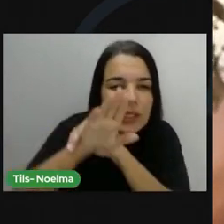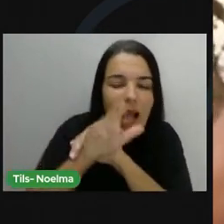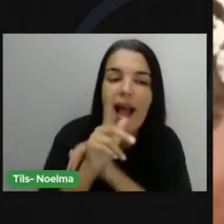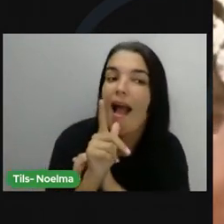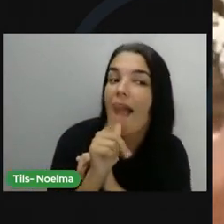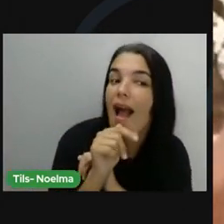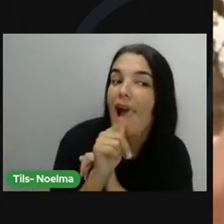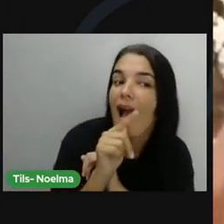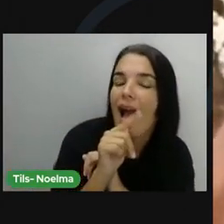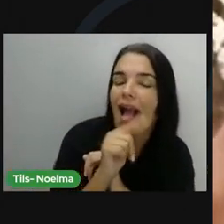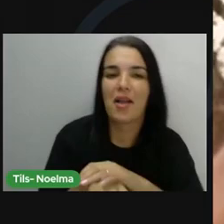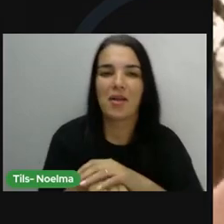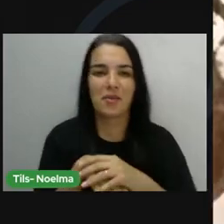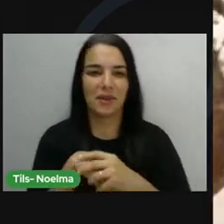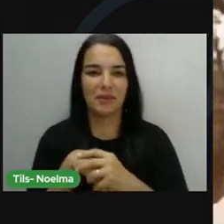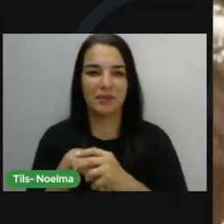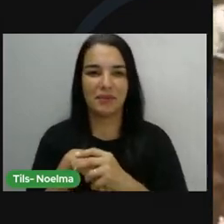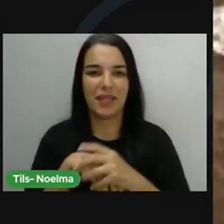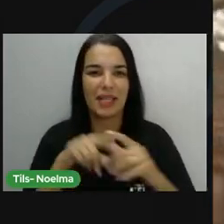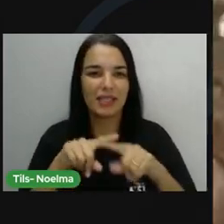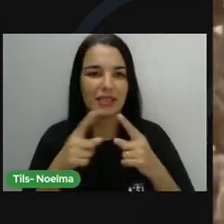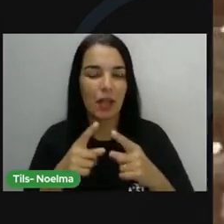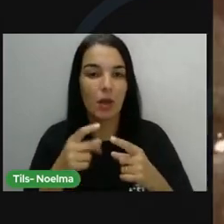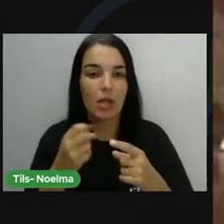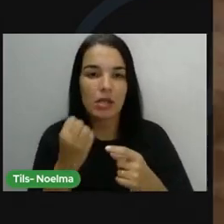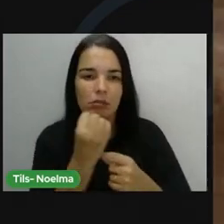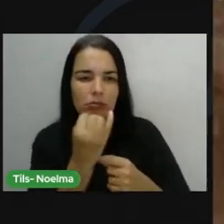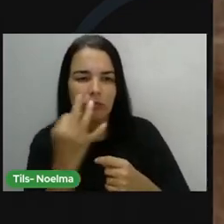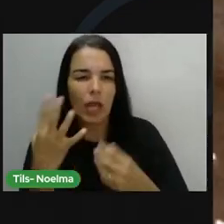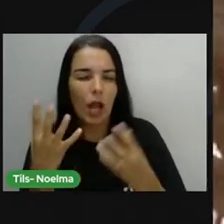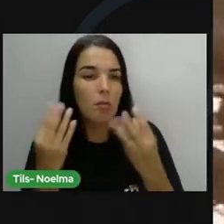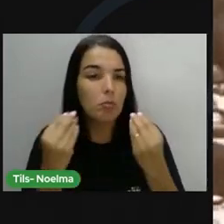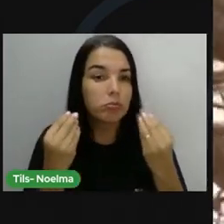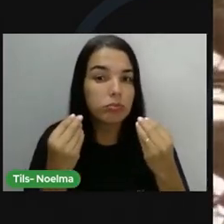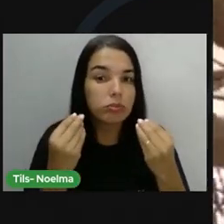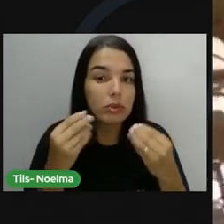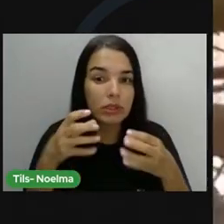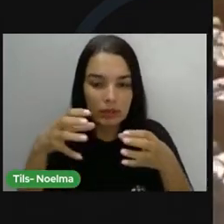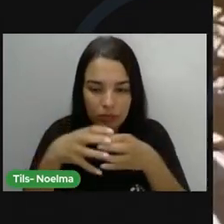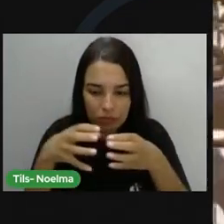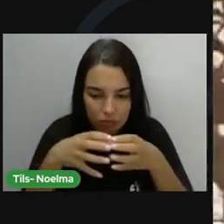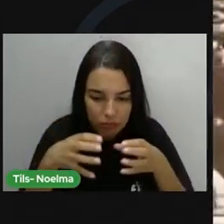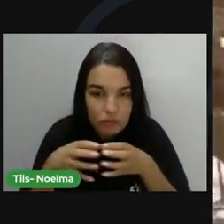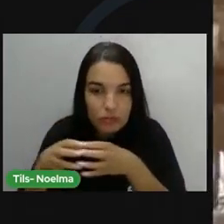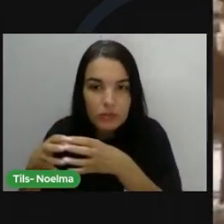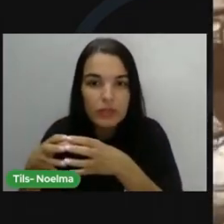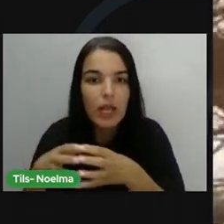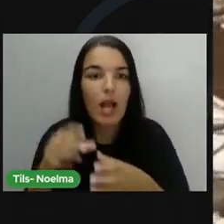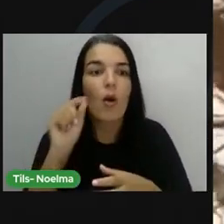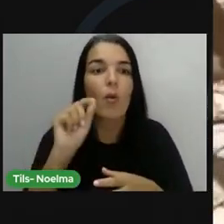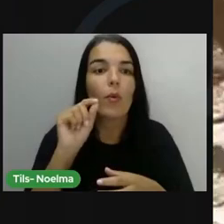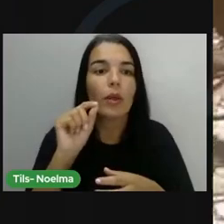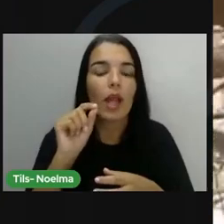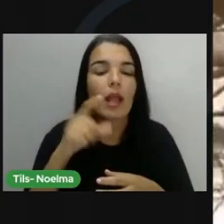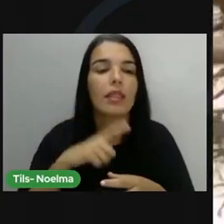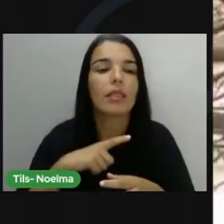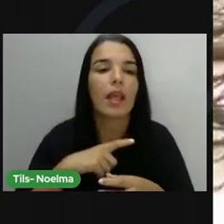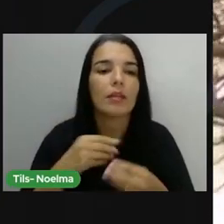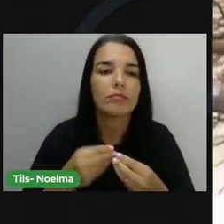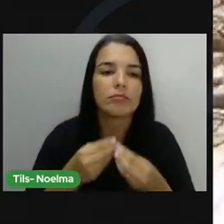fica dentro da batata. E como são centenas de batatas enterradas, elas vão irrigando a árvore.